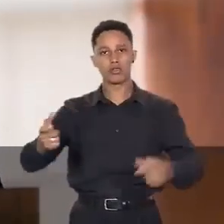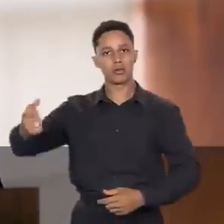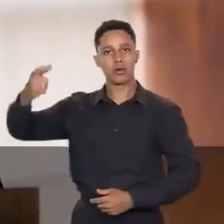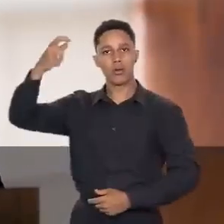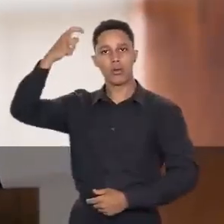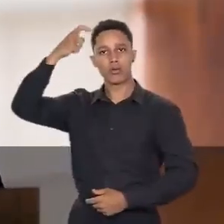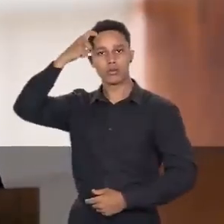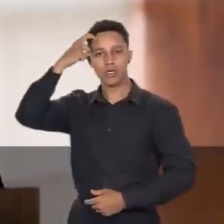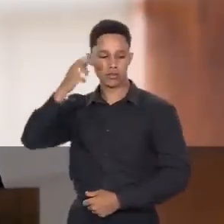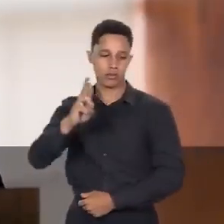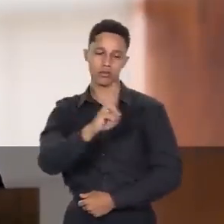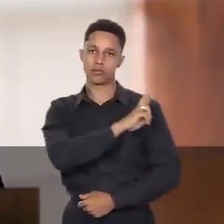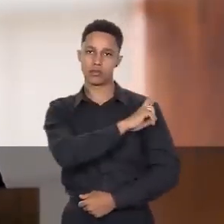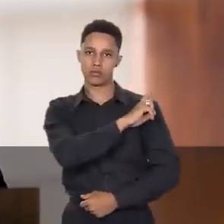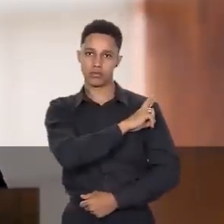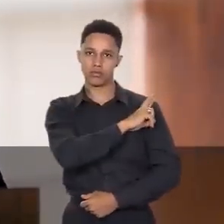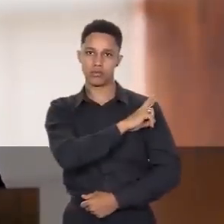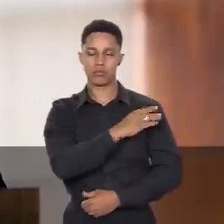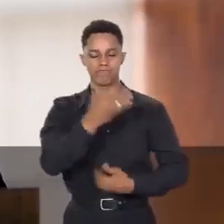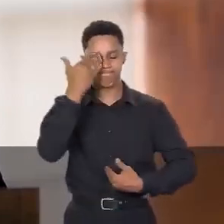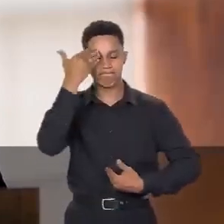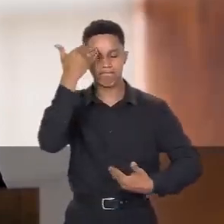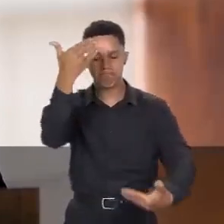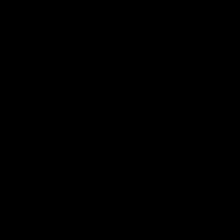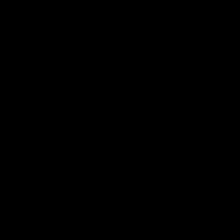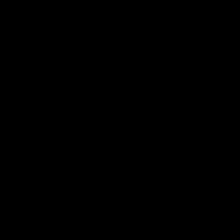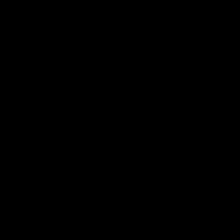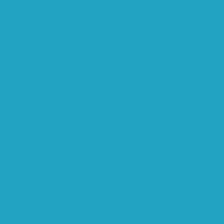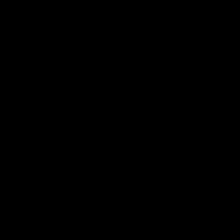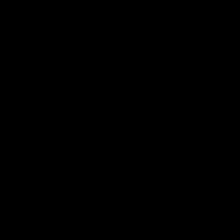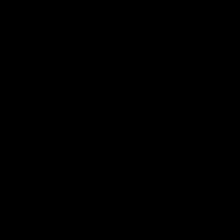consciência e responsabilidade. Obrigado.